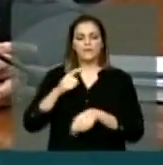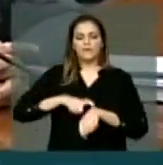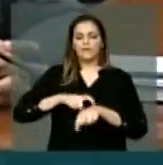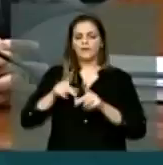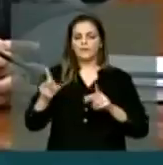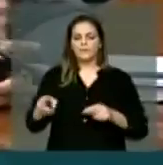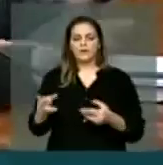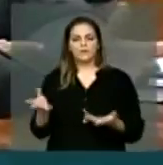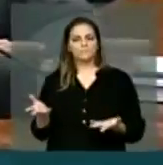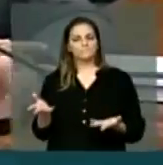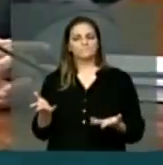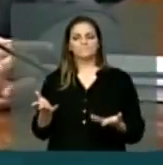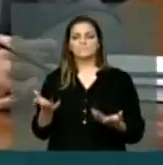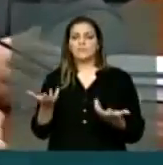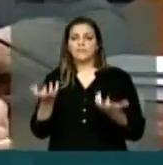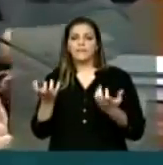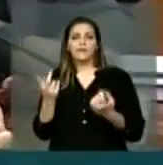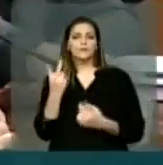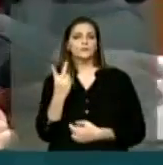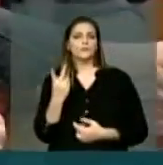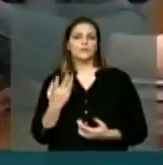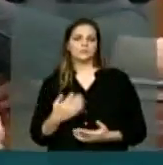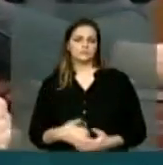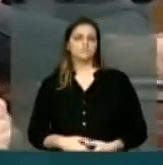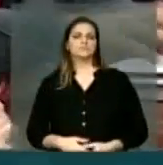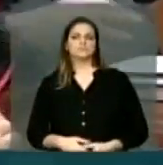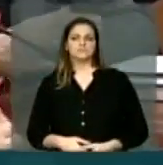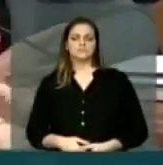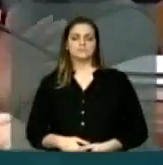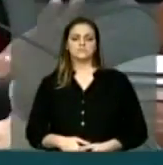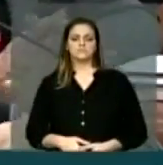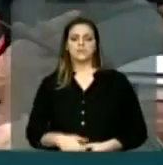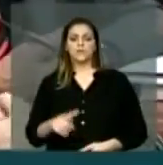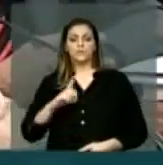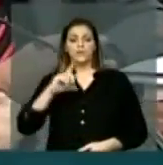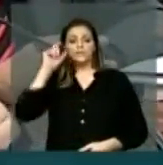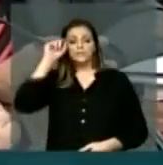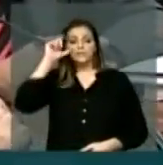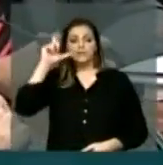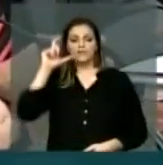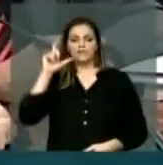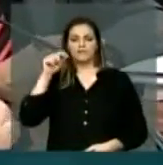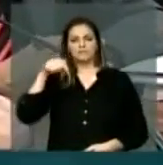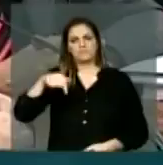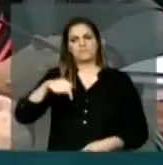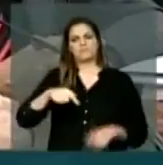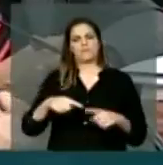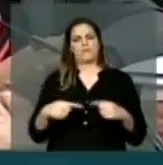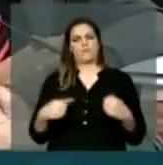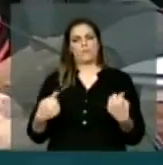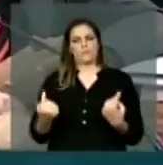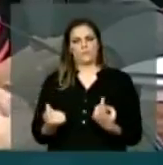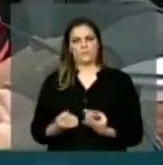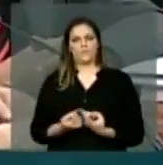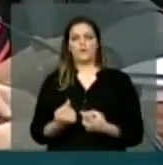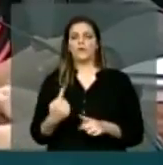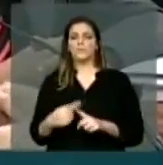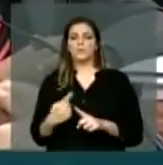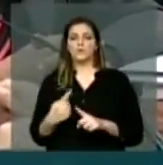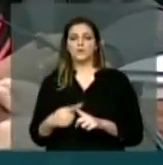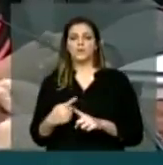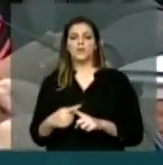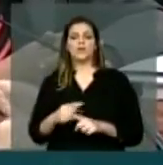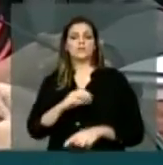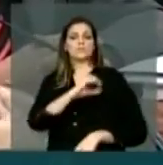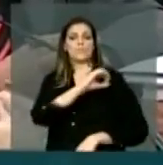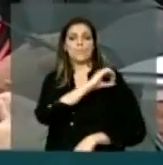tempo. A gente está interessado no assunto, eu particularmente estou extremamente interessado, porque o analfabetismo